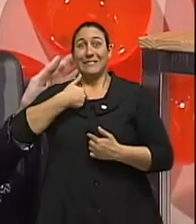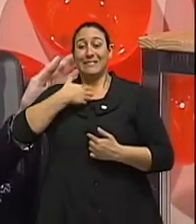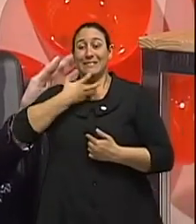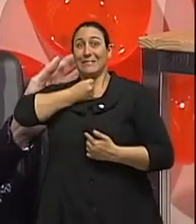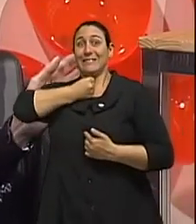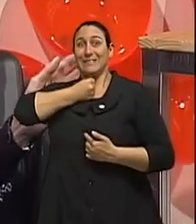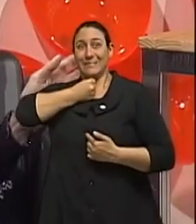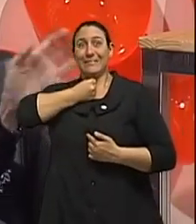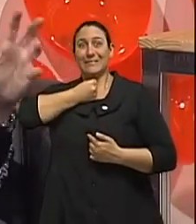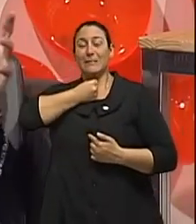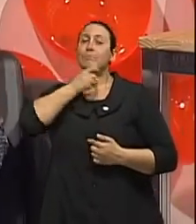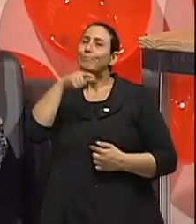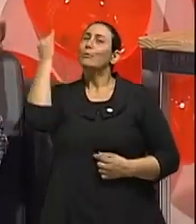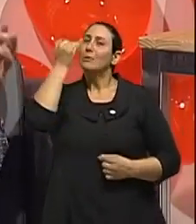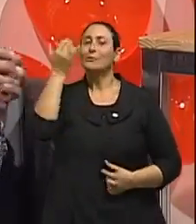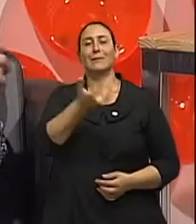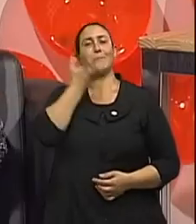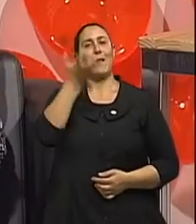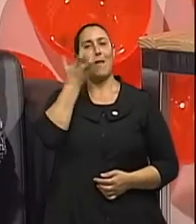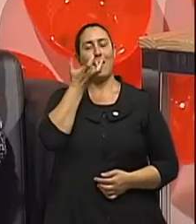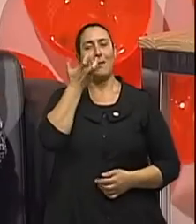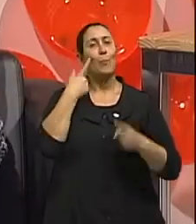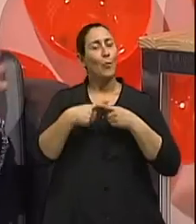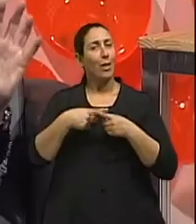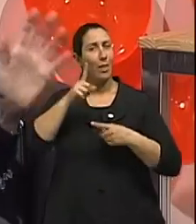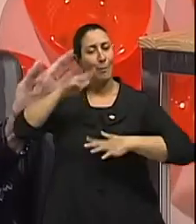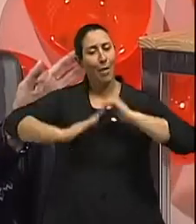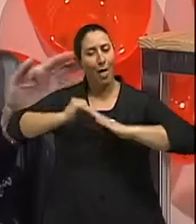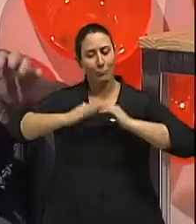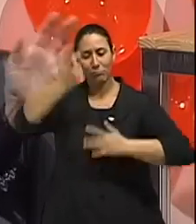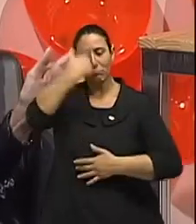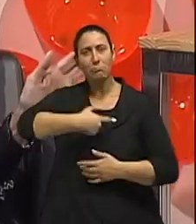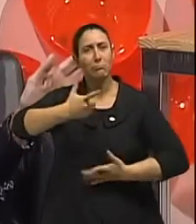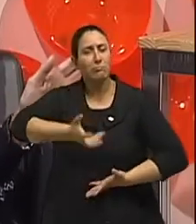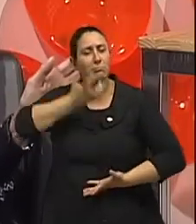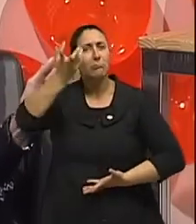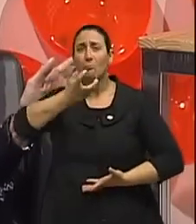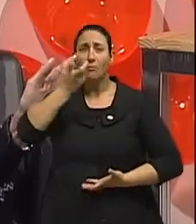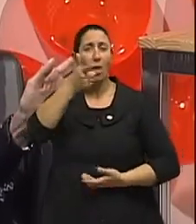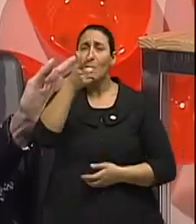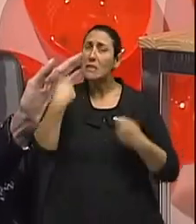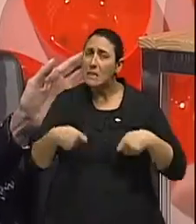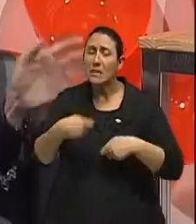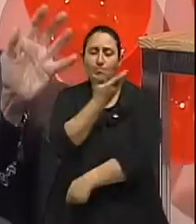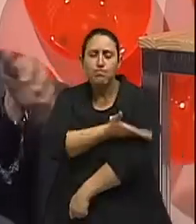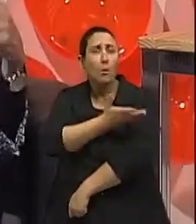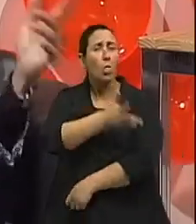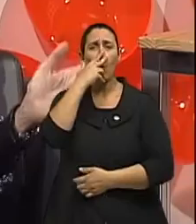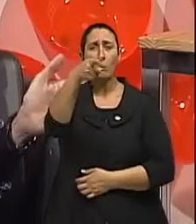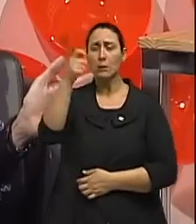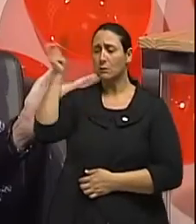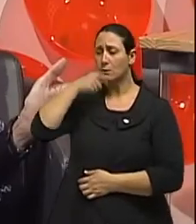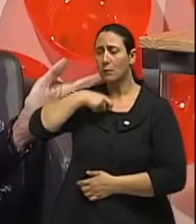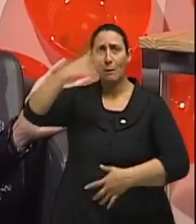focar na respiração. E a respiração, a prática da respiração, deve ser tão regular quanto escovar os dentes e tomar banho. E quanto